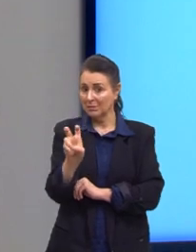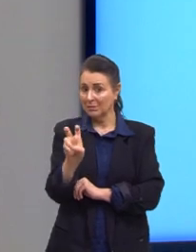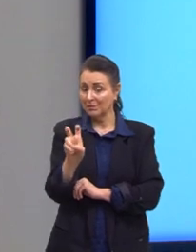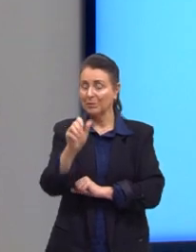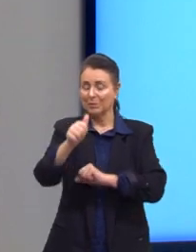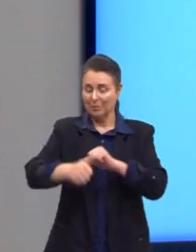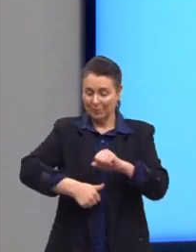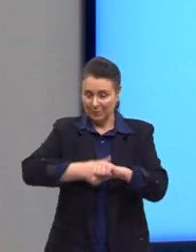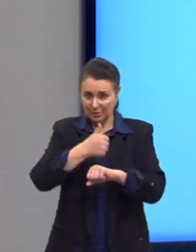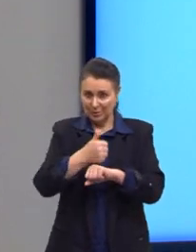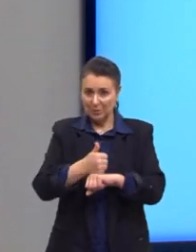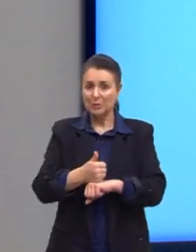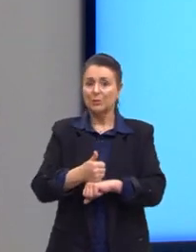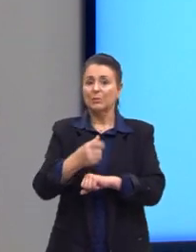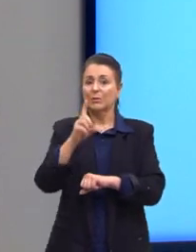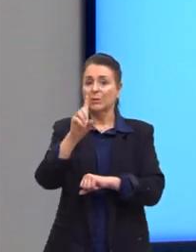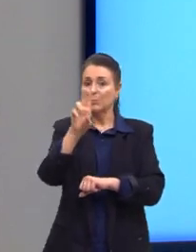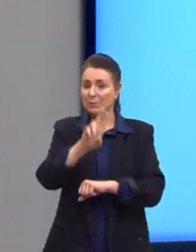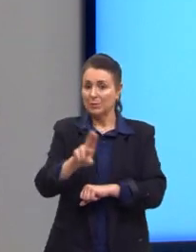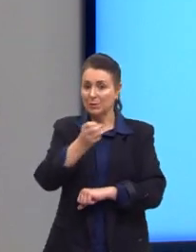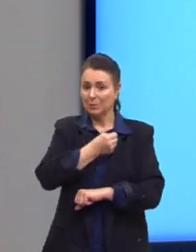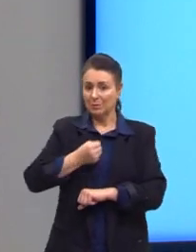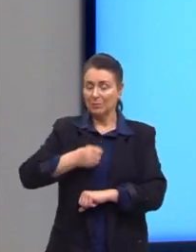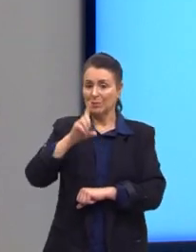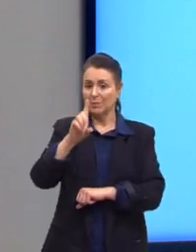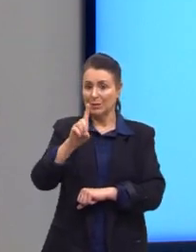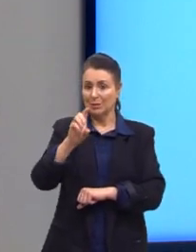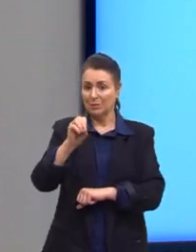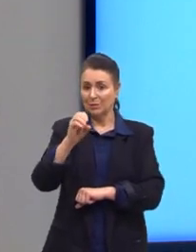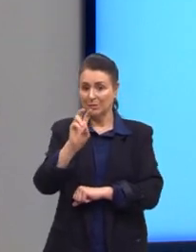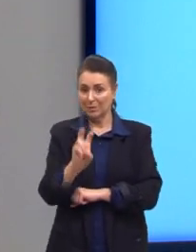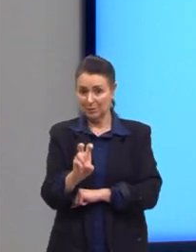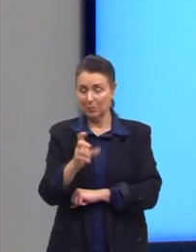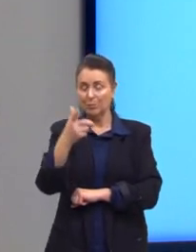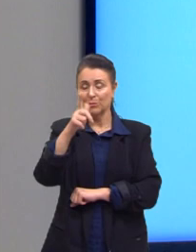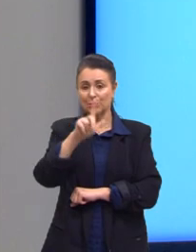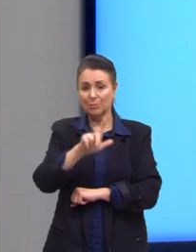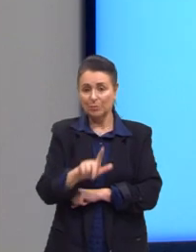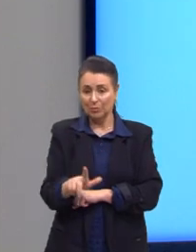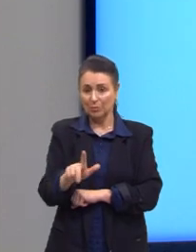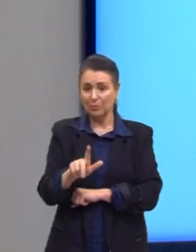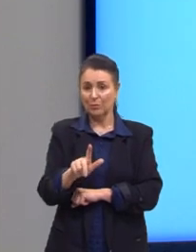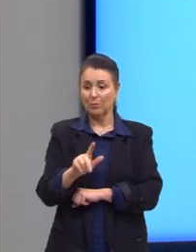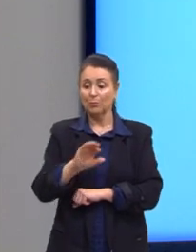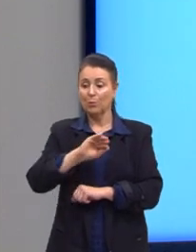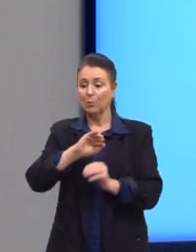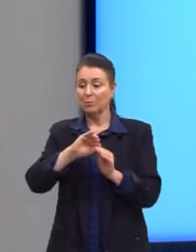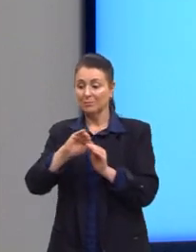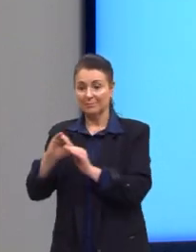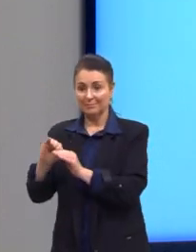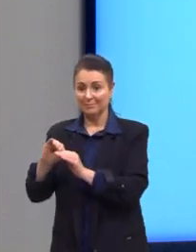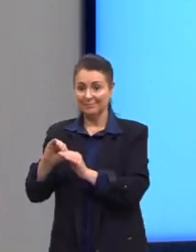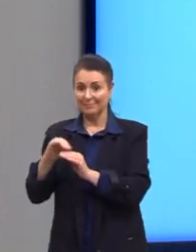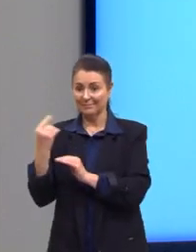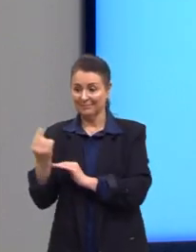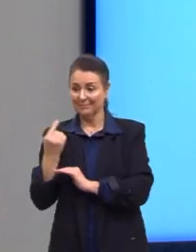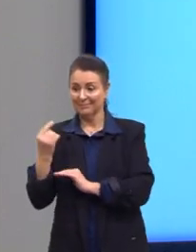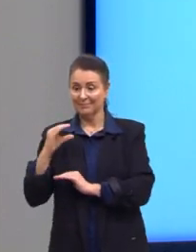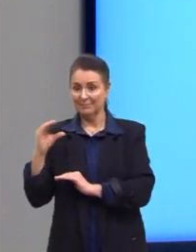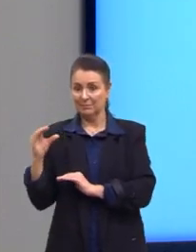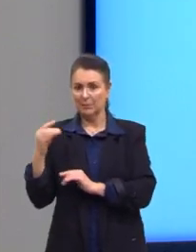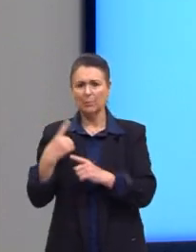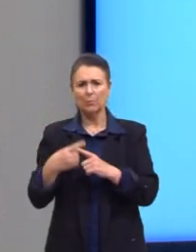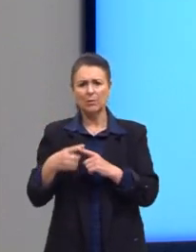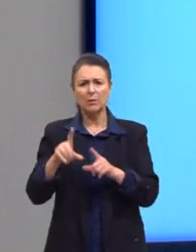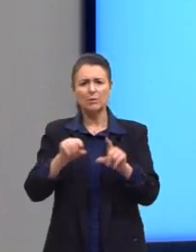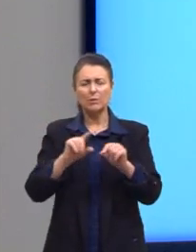Então, substituímos ali por 105. Agora, eu vou, de novo, né? Isolar o c. E aqui, por que eu escolhi o